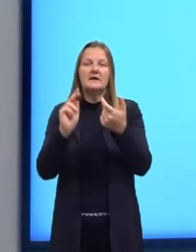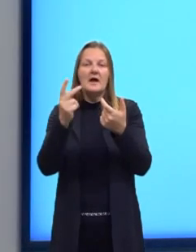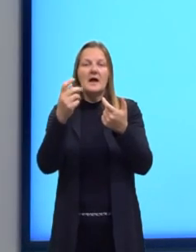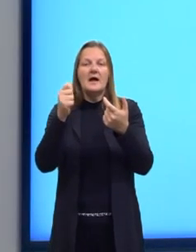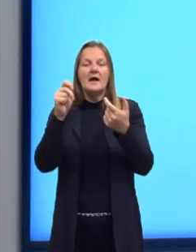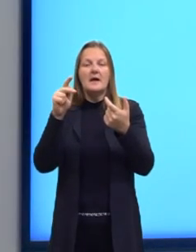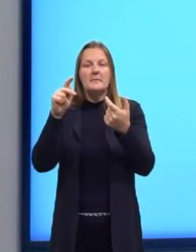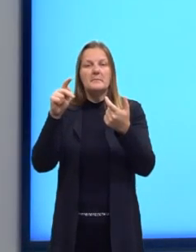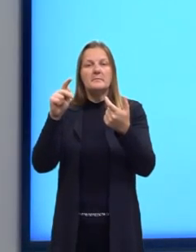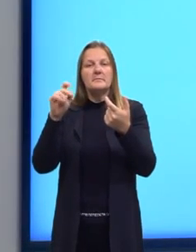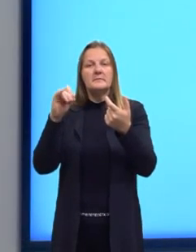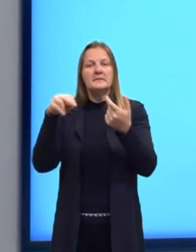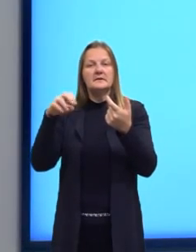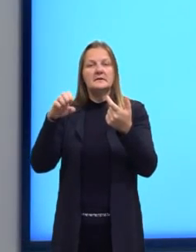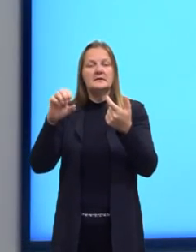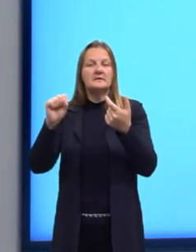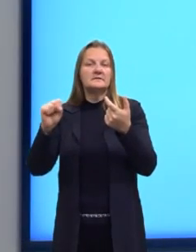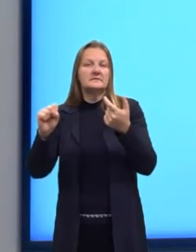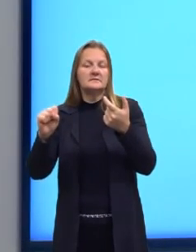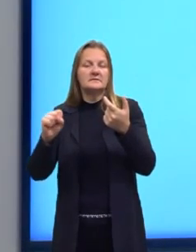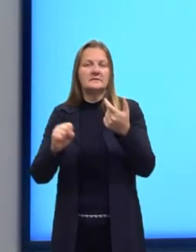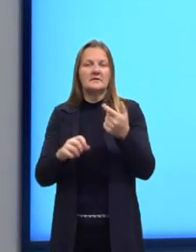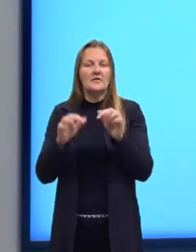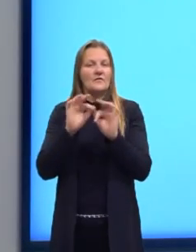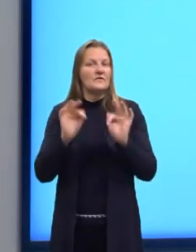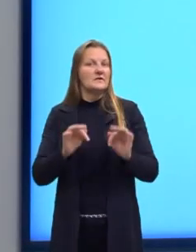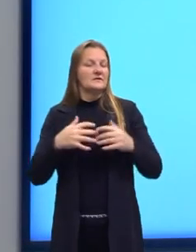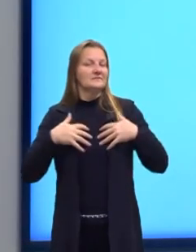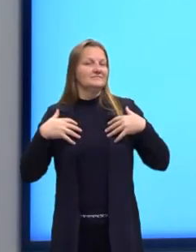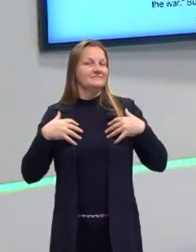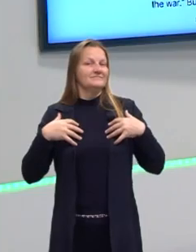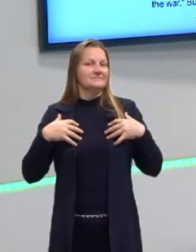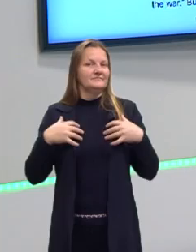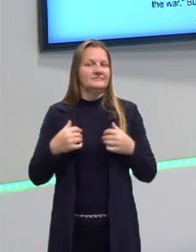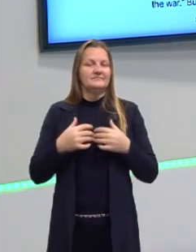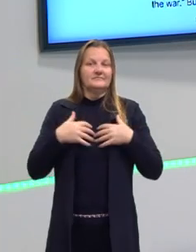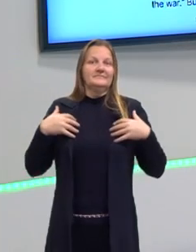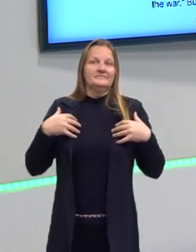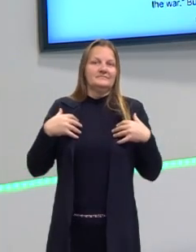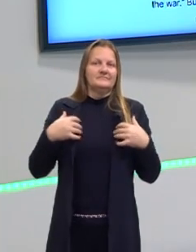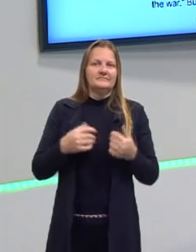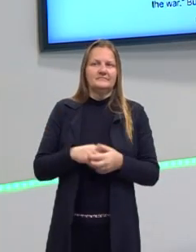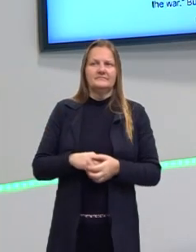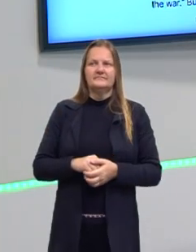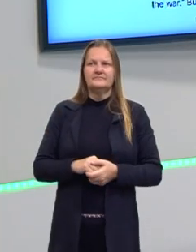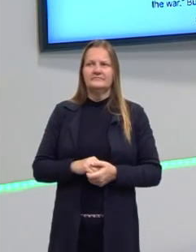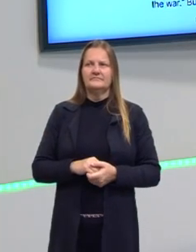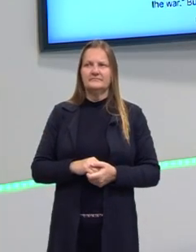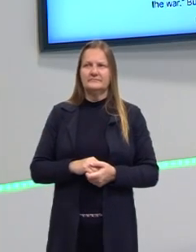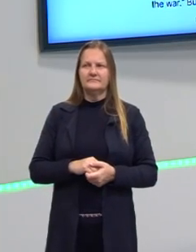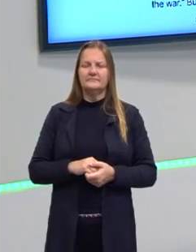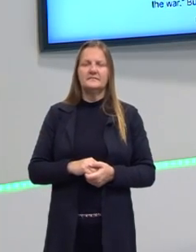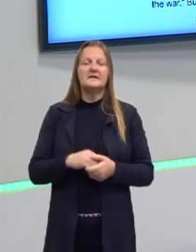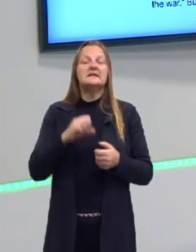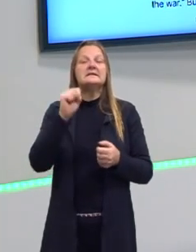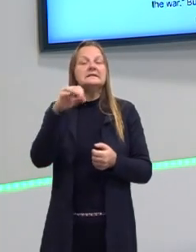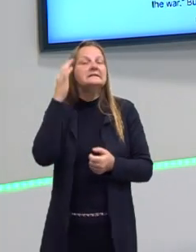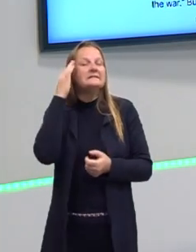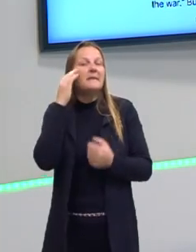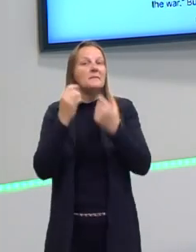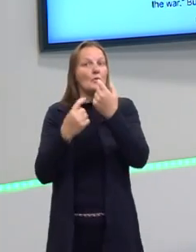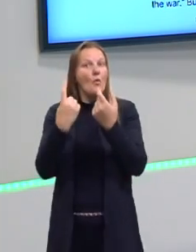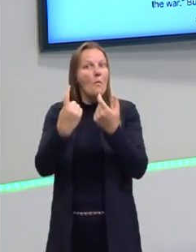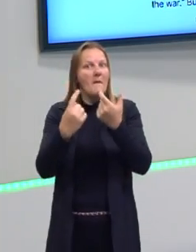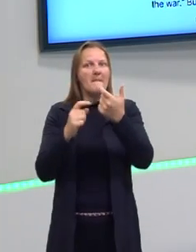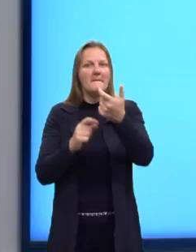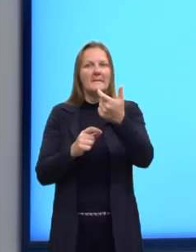peraí, happiness eu sei o que que é. Eu sei que happy é feliz. E happiness é felicidade, né? Beleza. Então, se eu sei, o eu